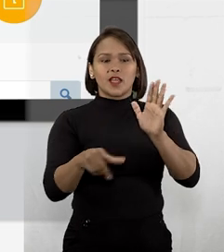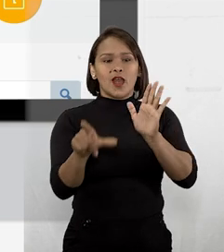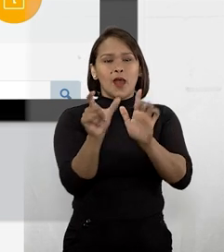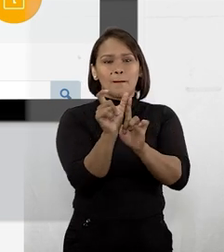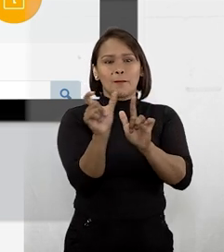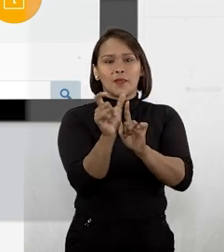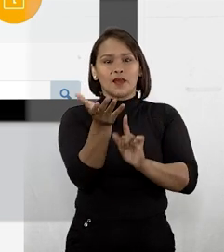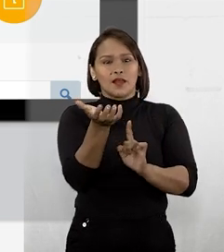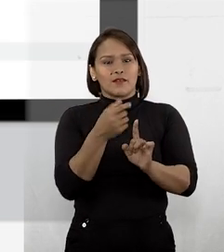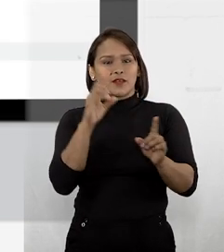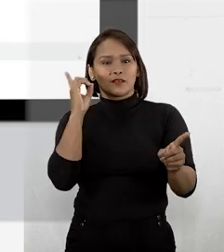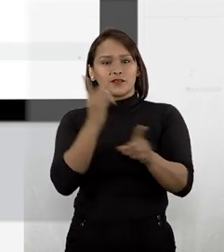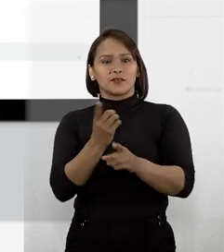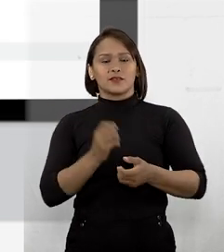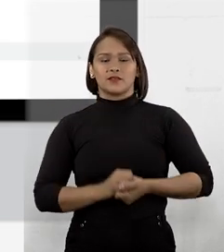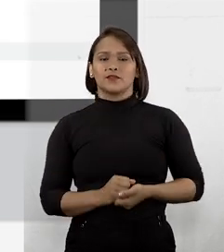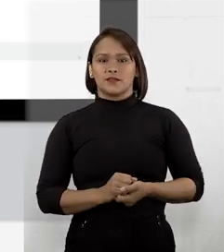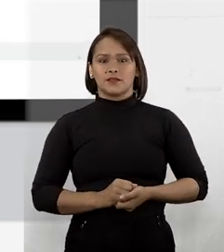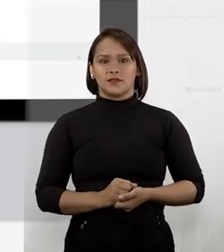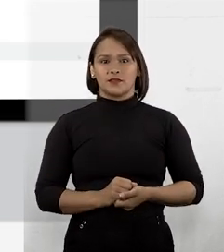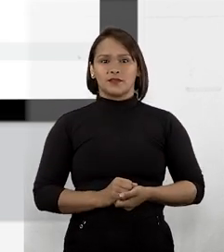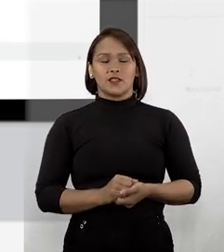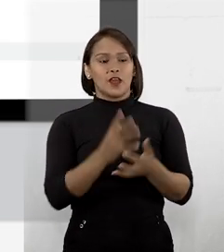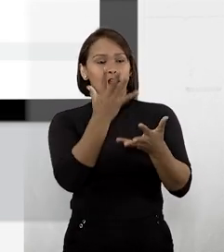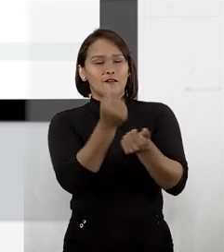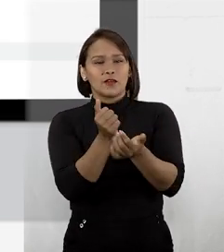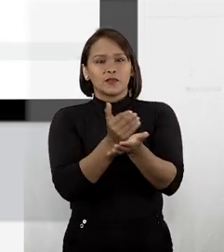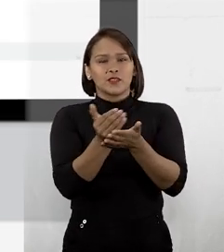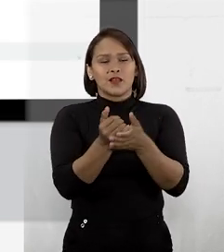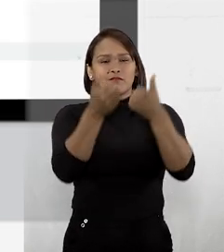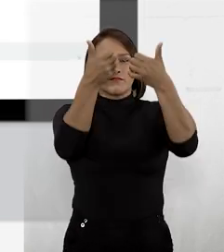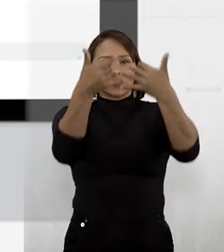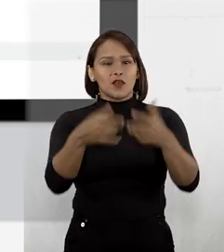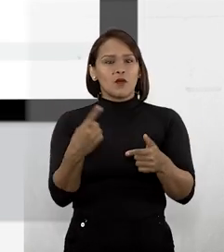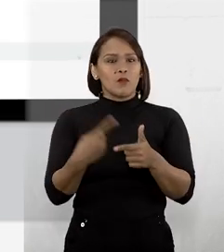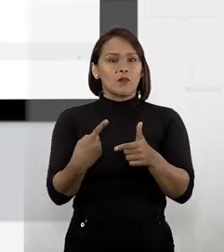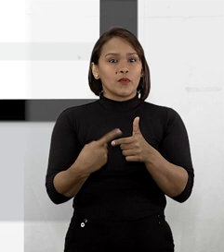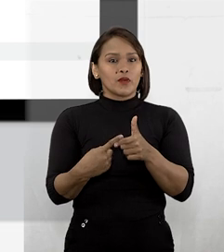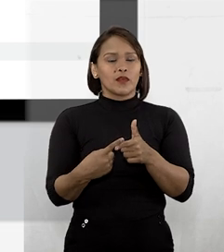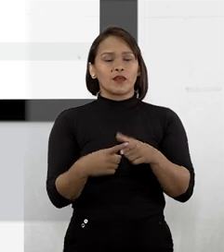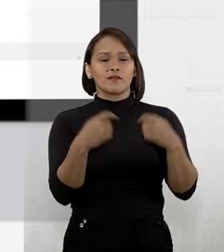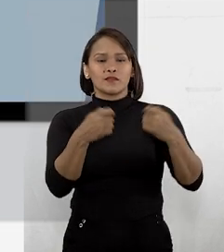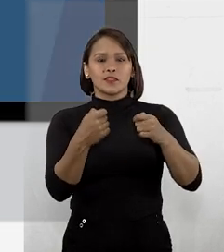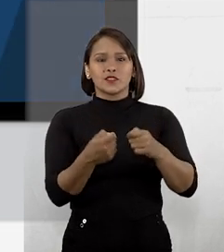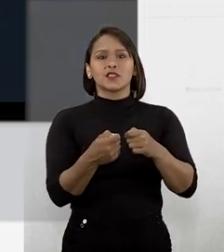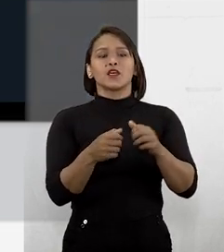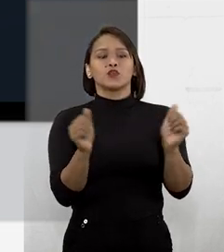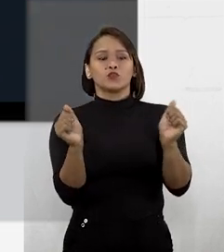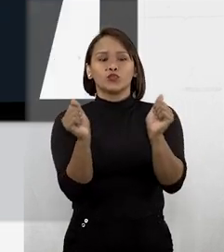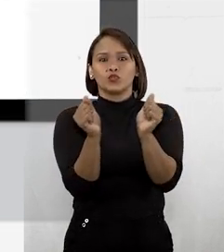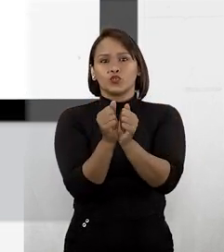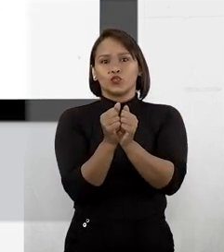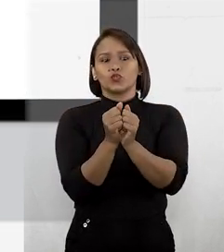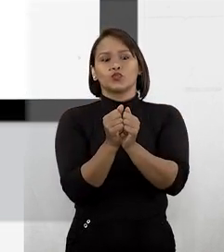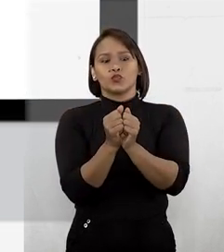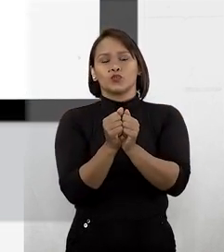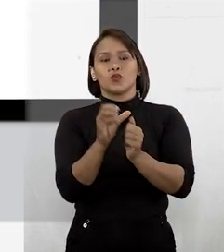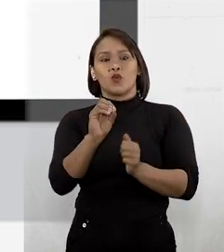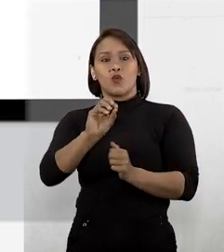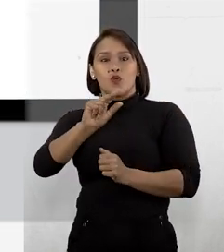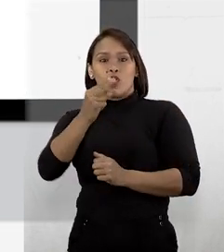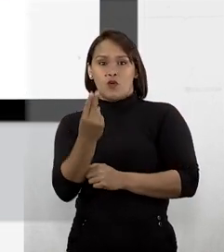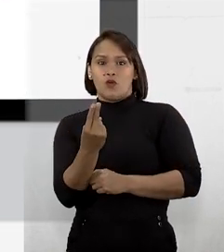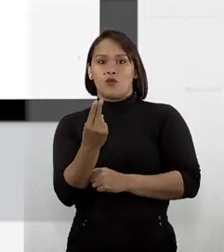a palavra desejada. Vamos iniciar explicando por que devemos utilizar juntos o operador